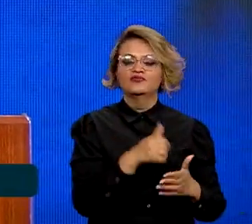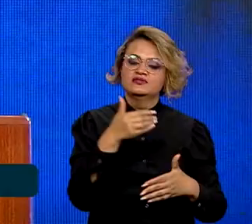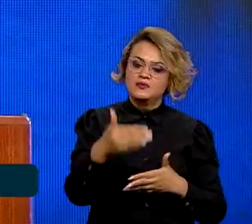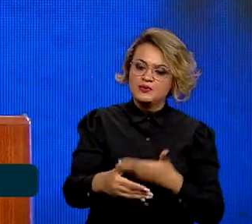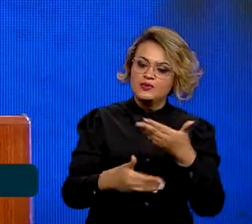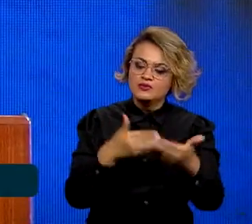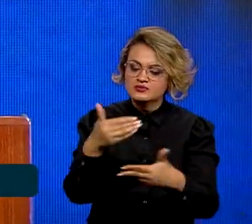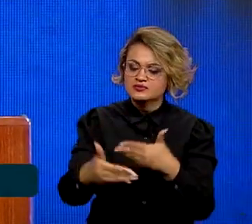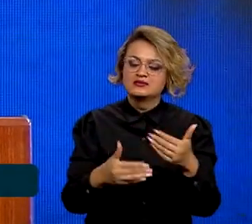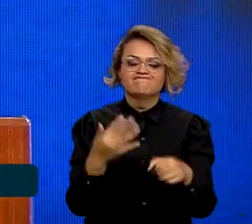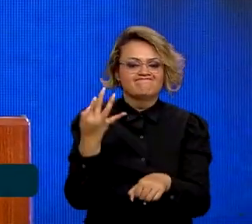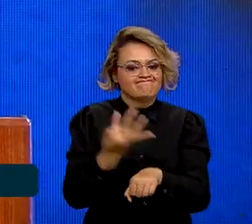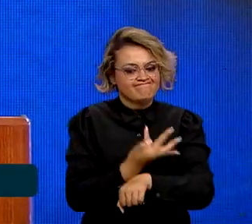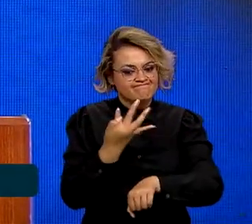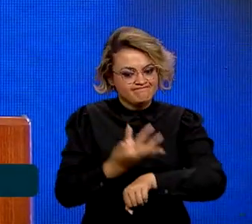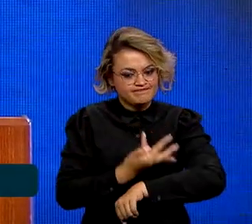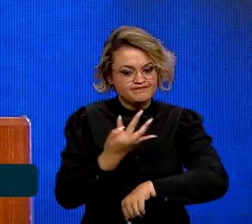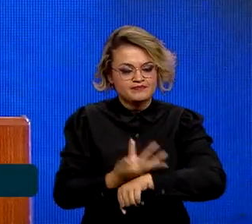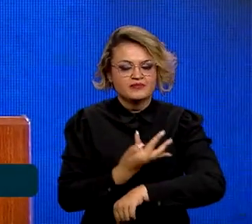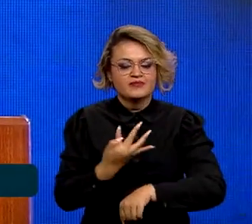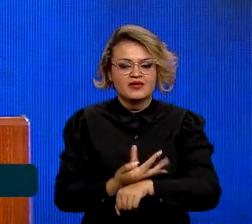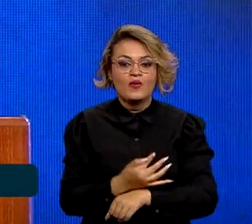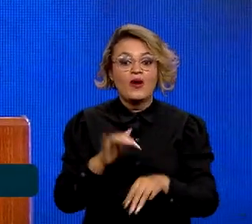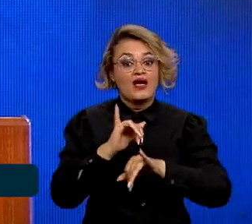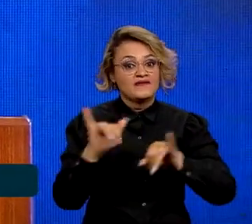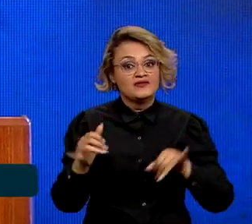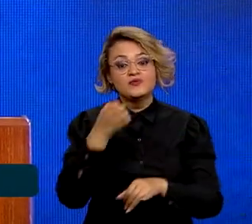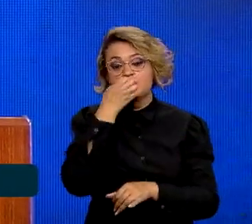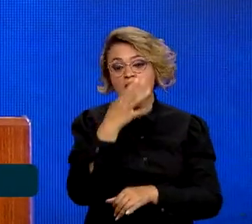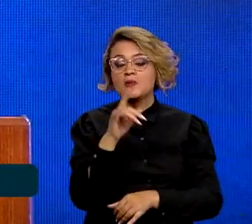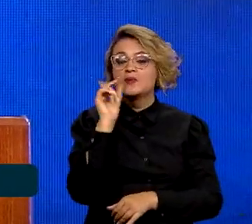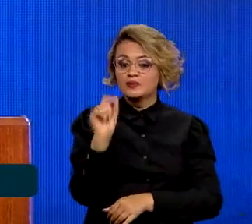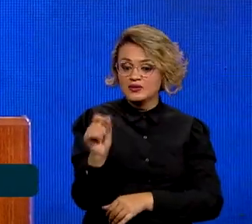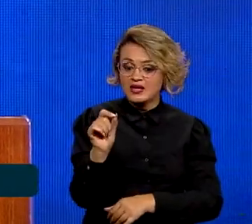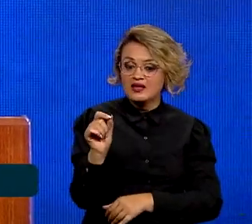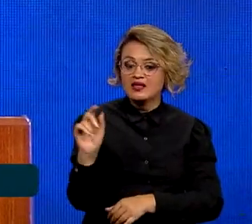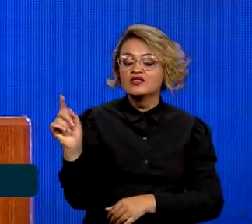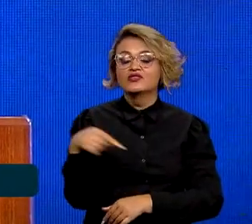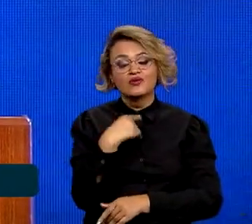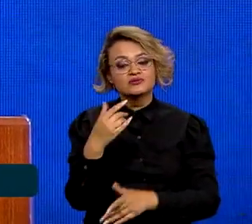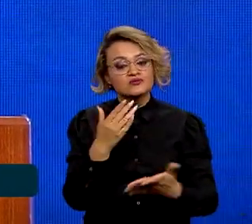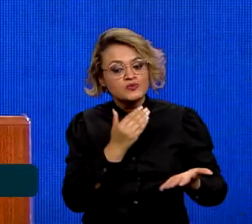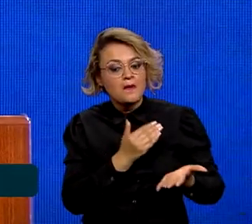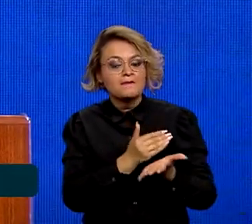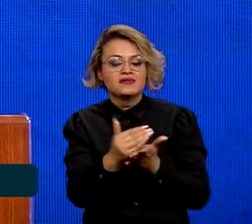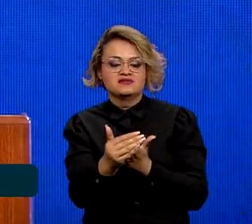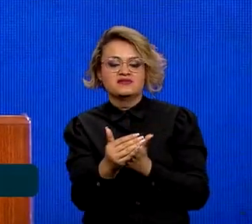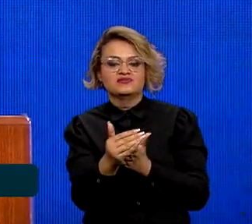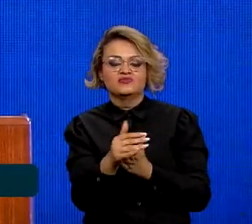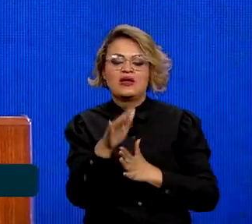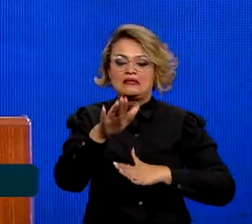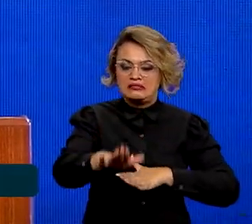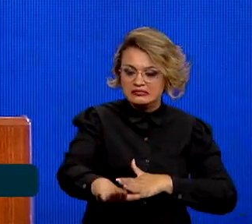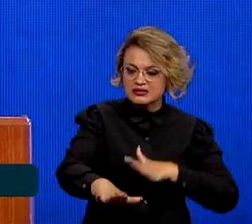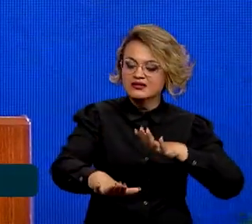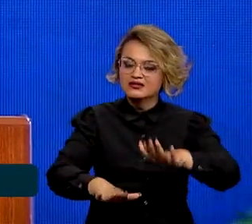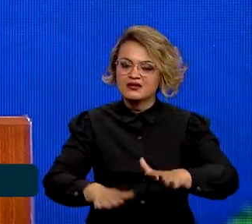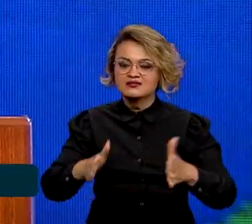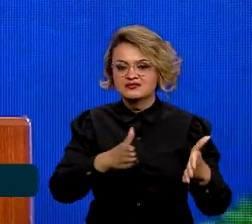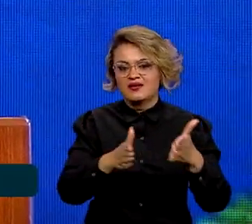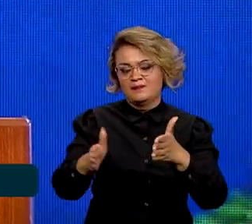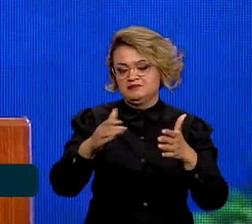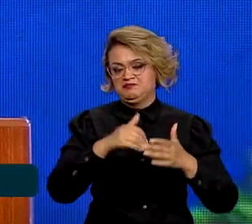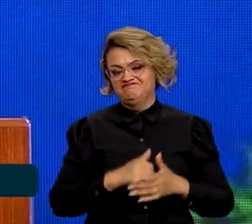preciso perseverar. A boa notícia é que já estamos começando a trilhar esse